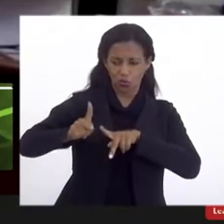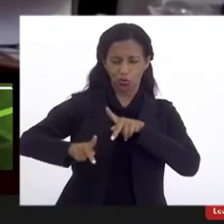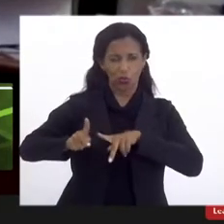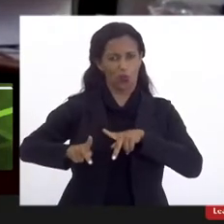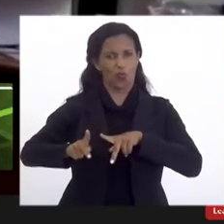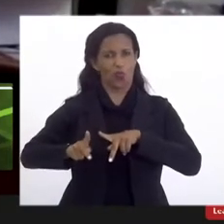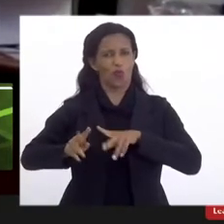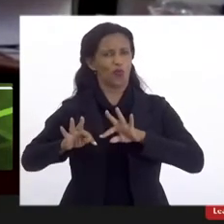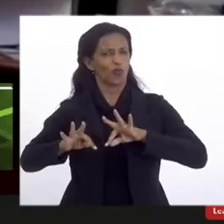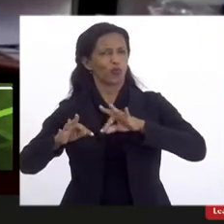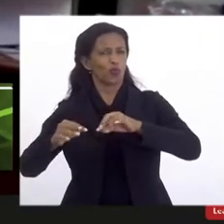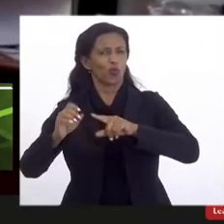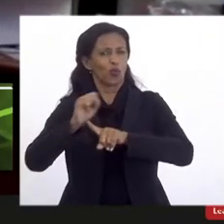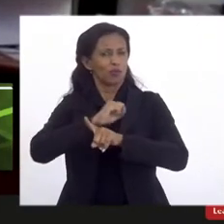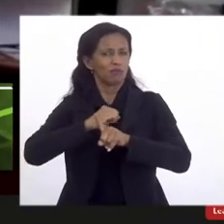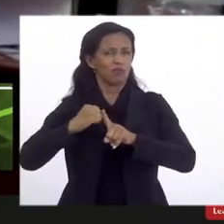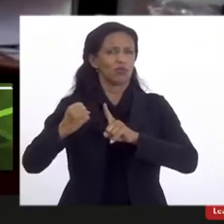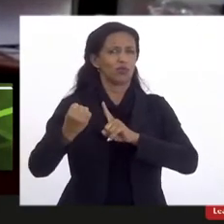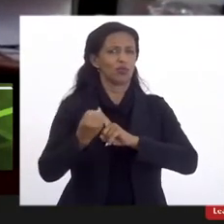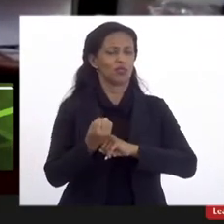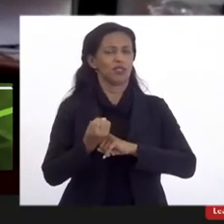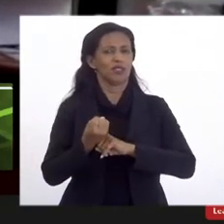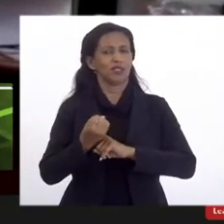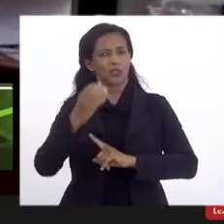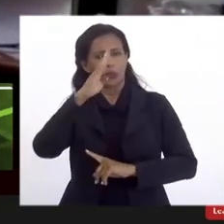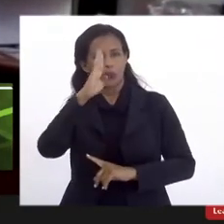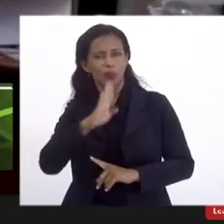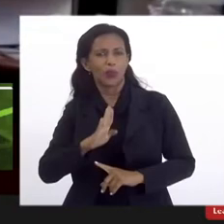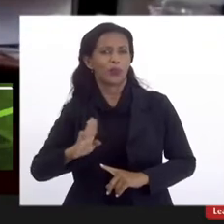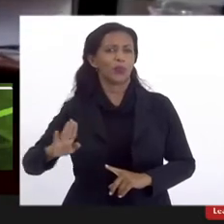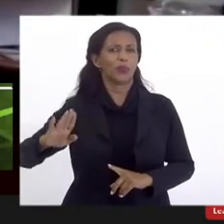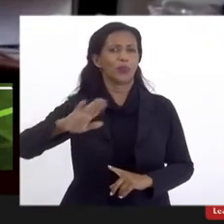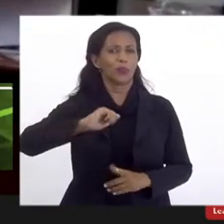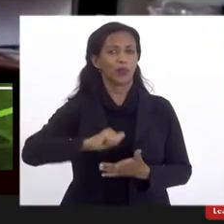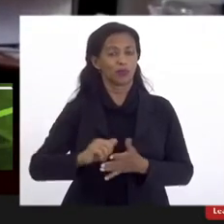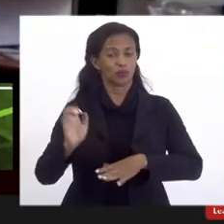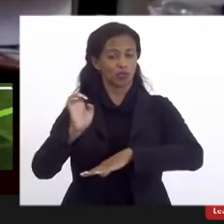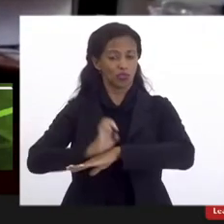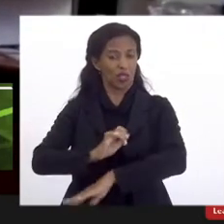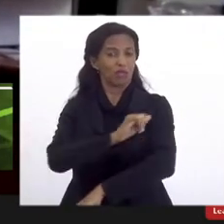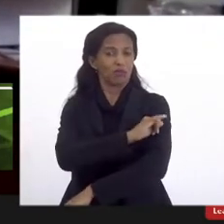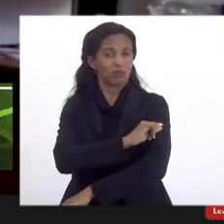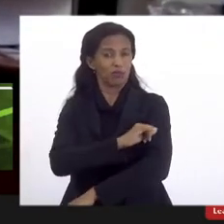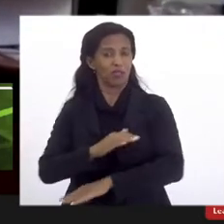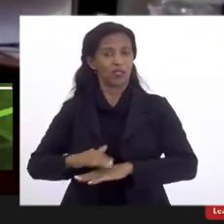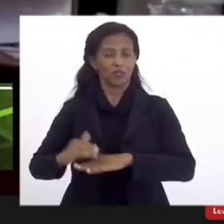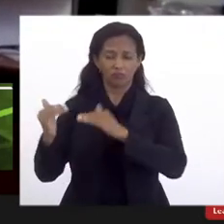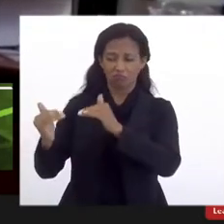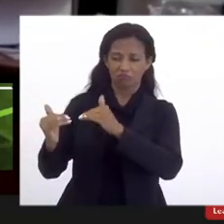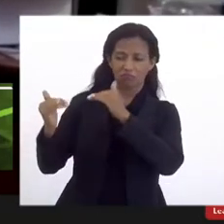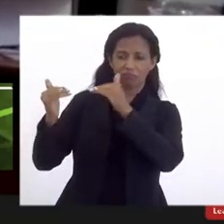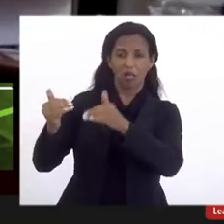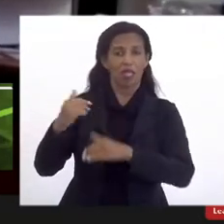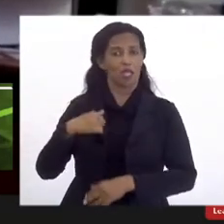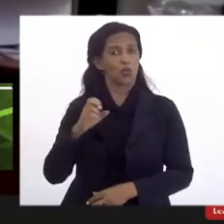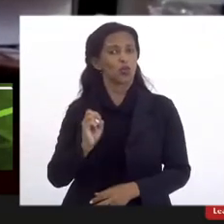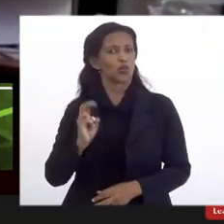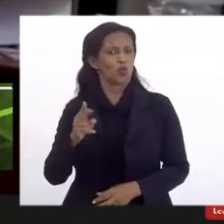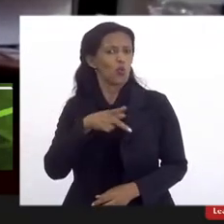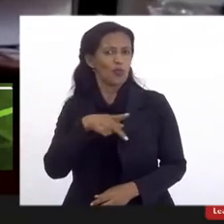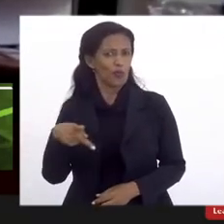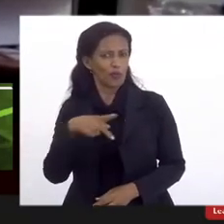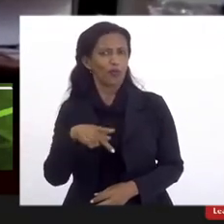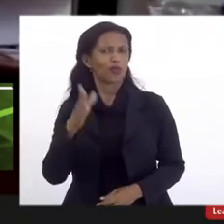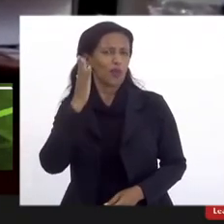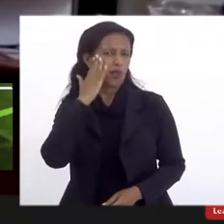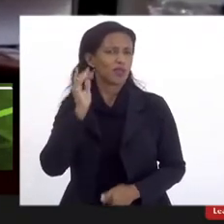da sociedade brasileira, uma instituição de méritos incríveis. Eu conheço, sou professor da UERJ, eu sei disso,